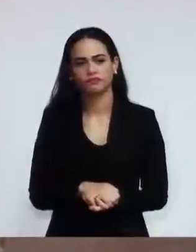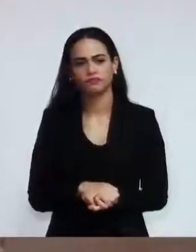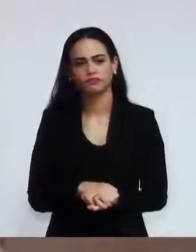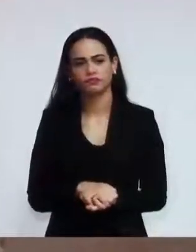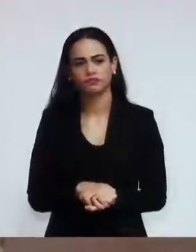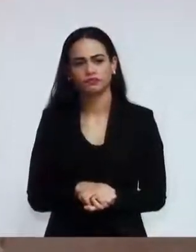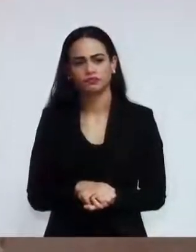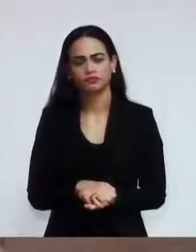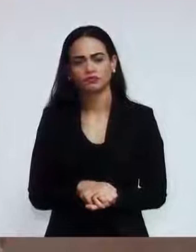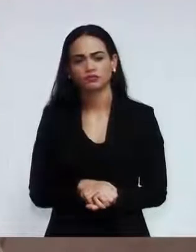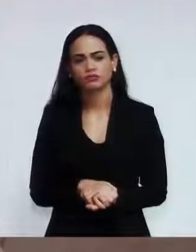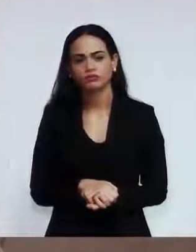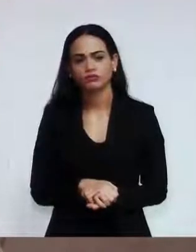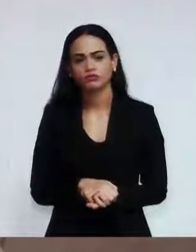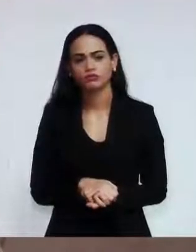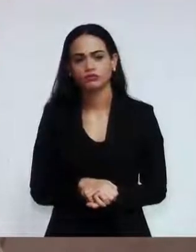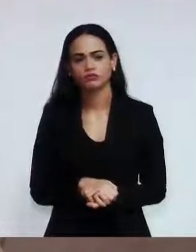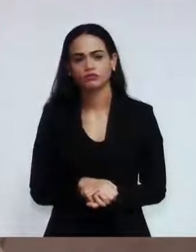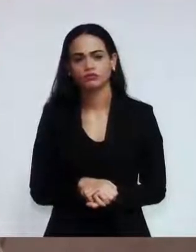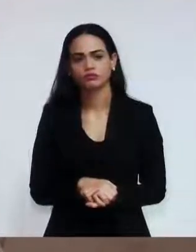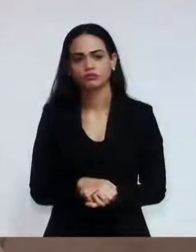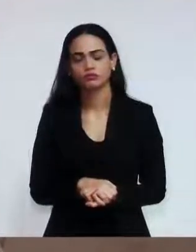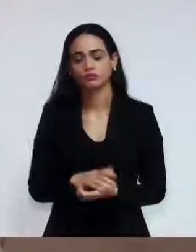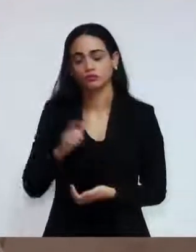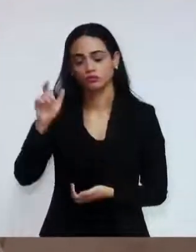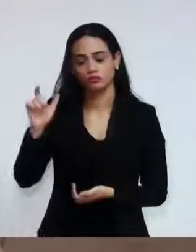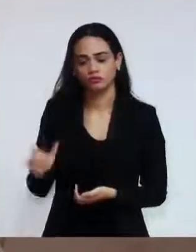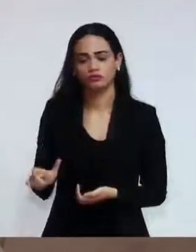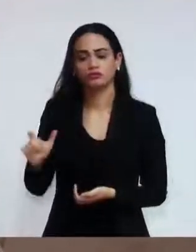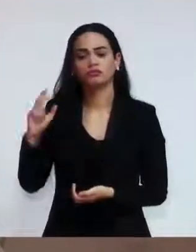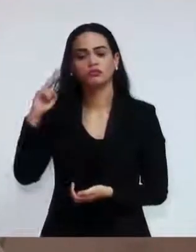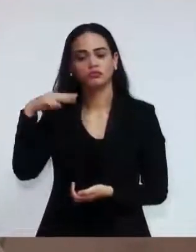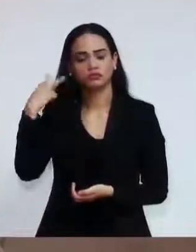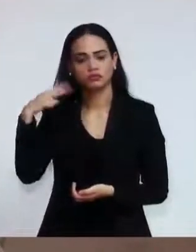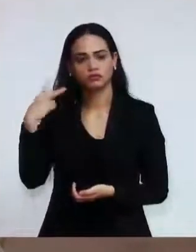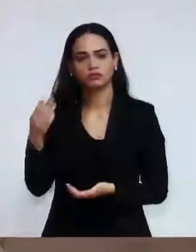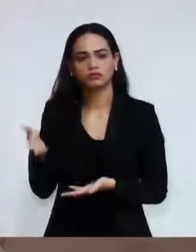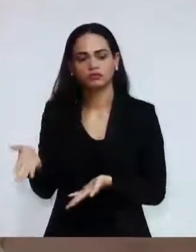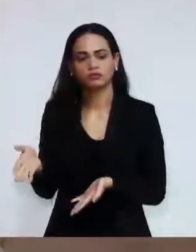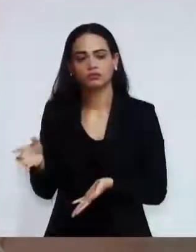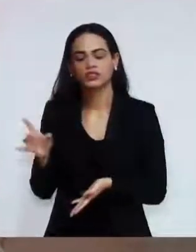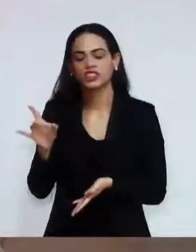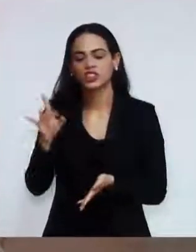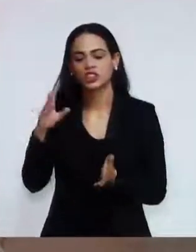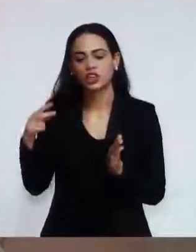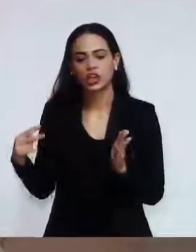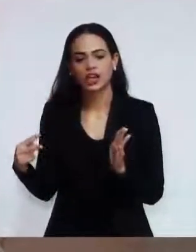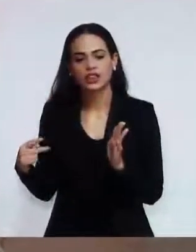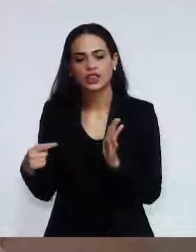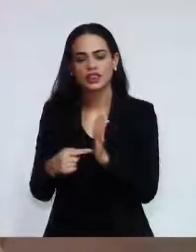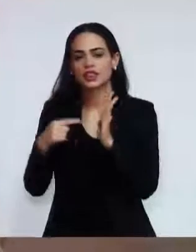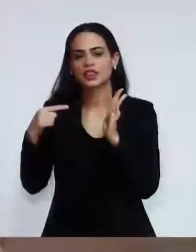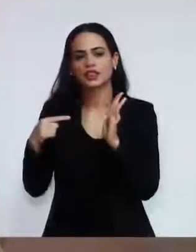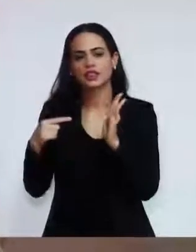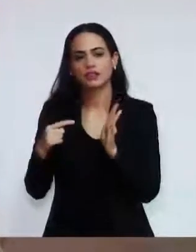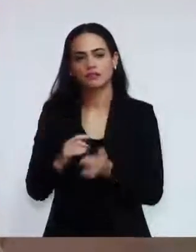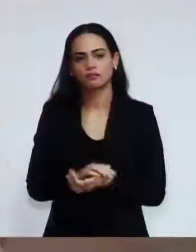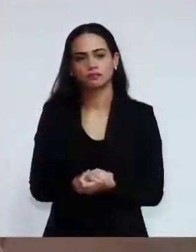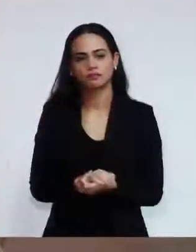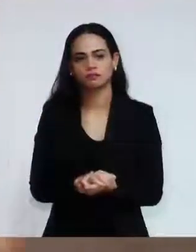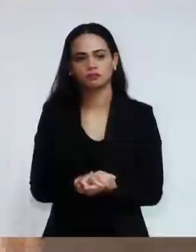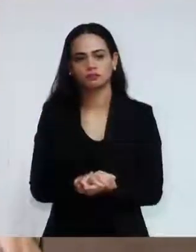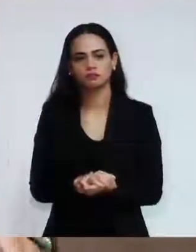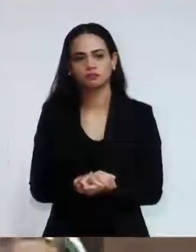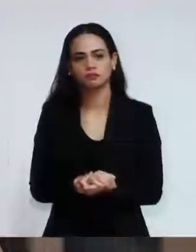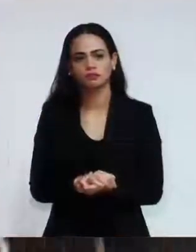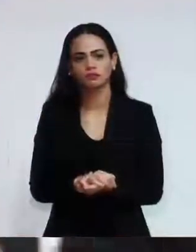o nobre vereador, ele não basta só denunciar, vereador. Me desculpe. Se